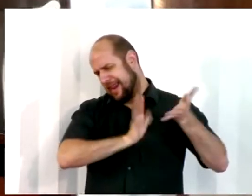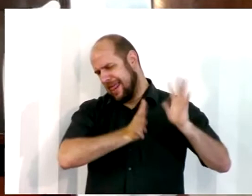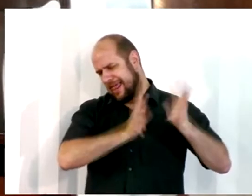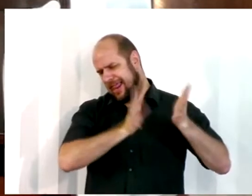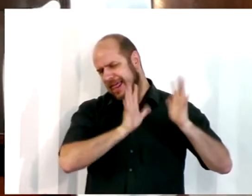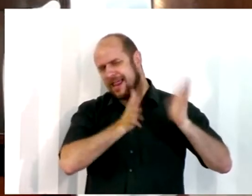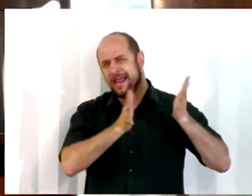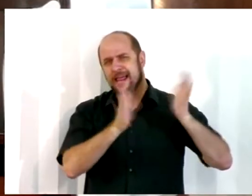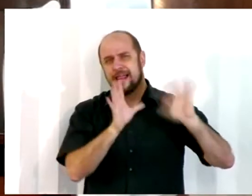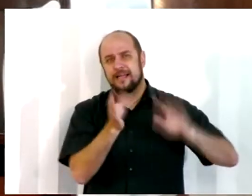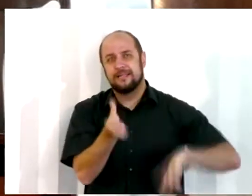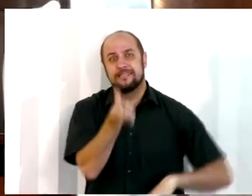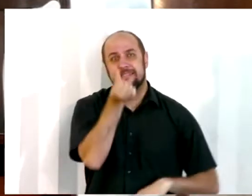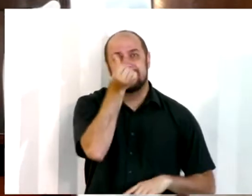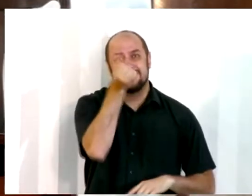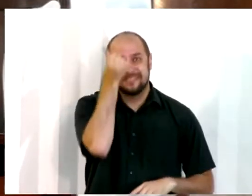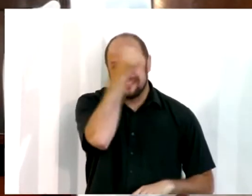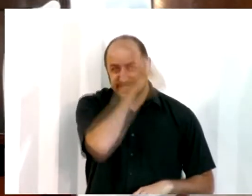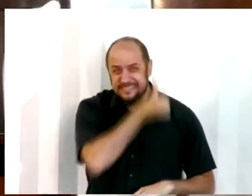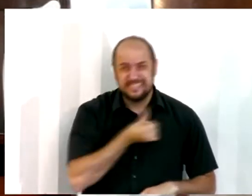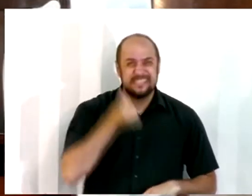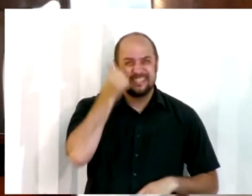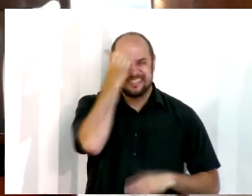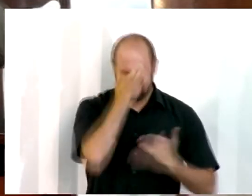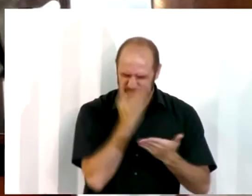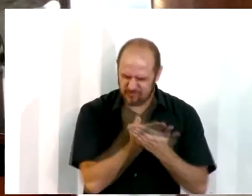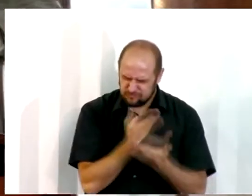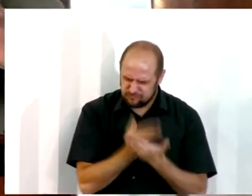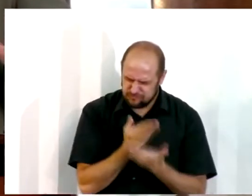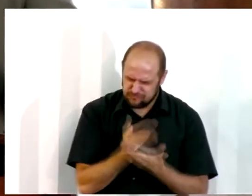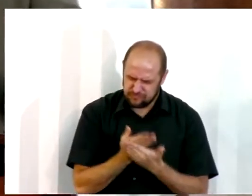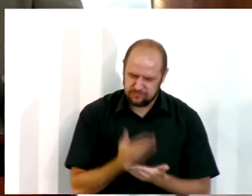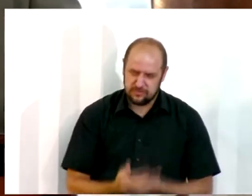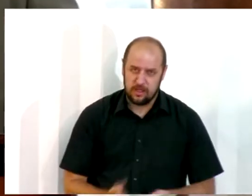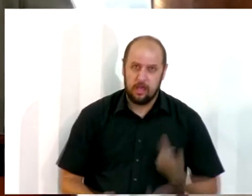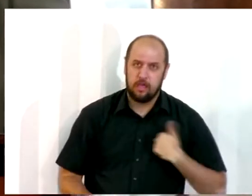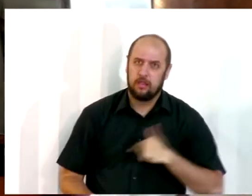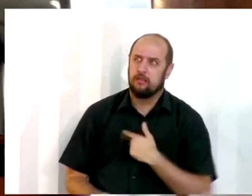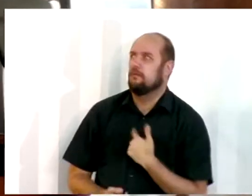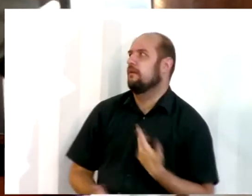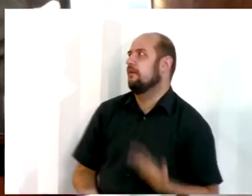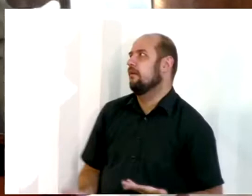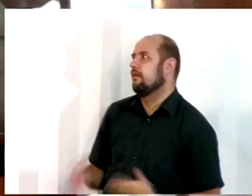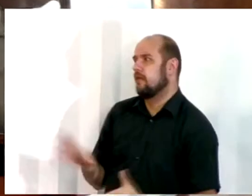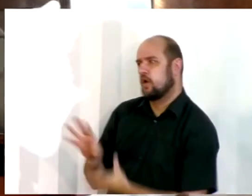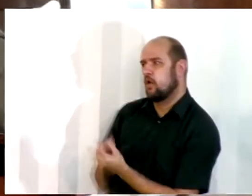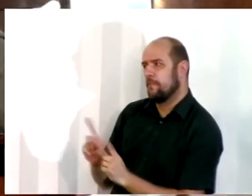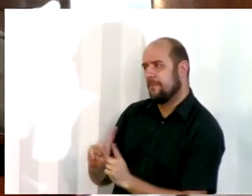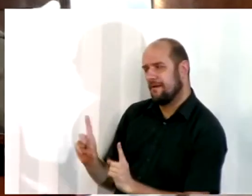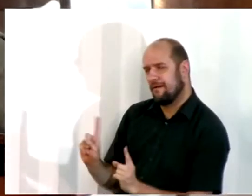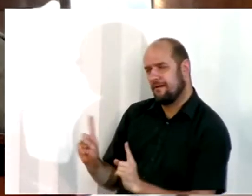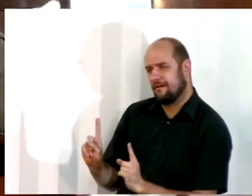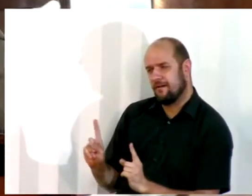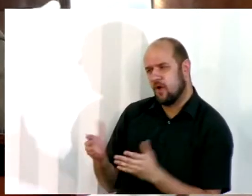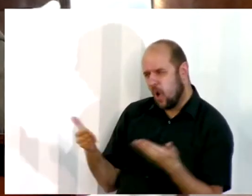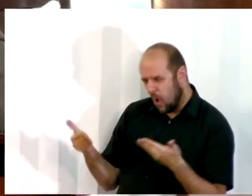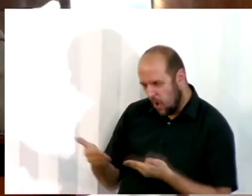Seis horas de estudo na palavra de Deus. E talvez você diga, pastor, não vai querer imitar hoje o Esdras aqui, né pastor?